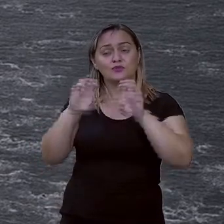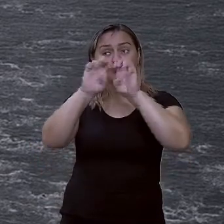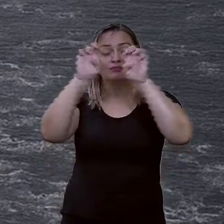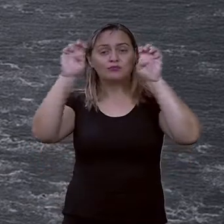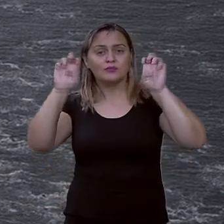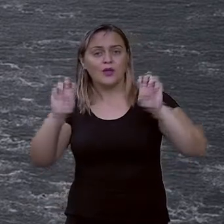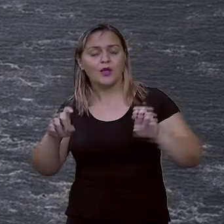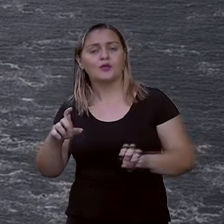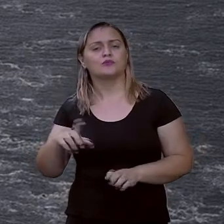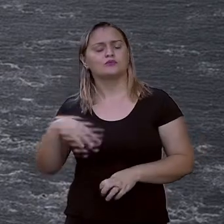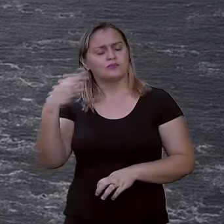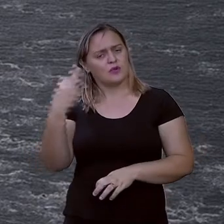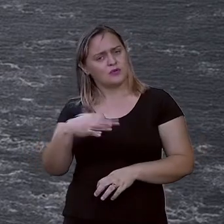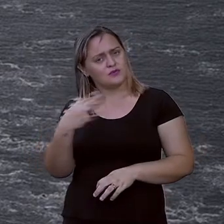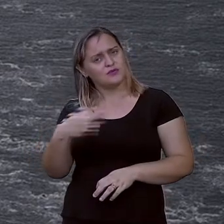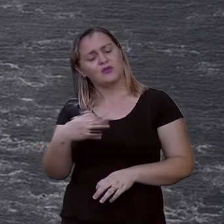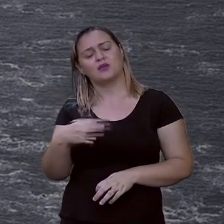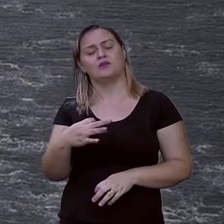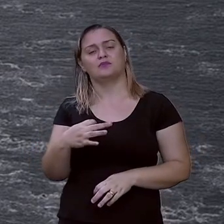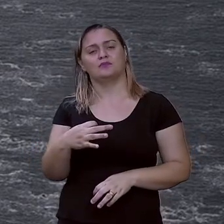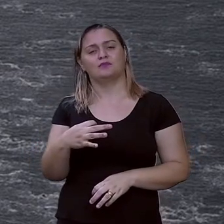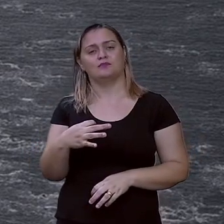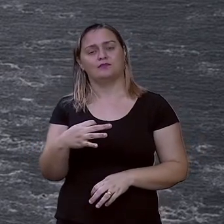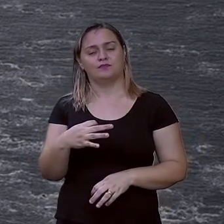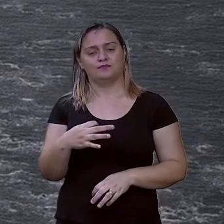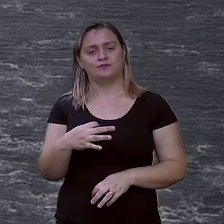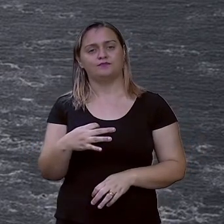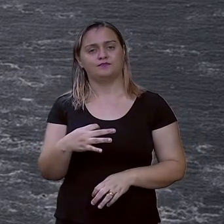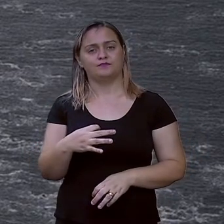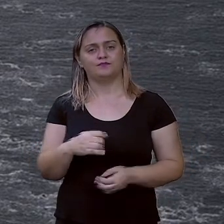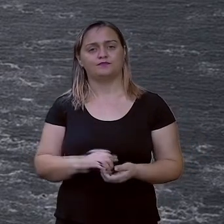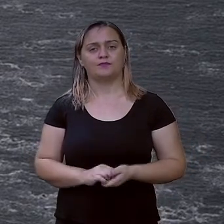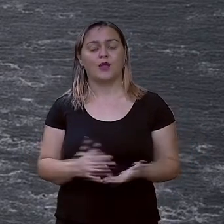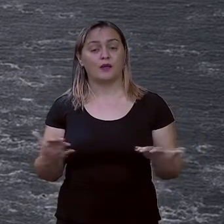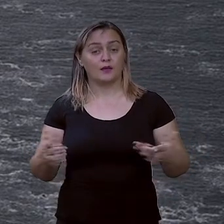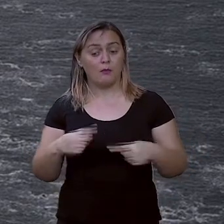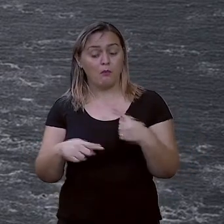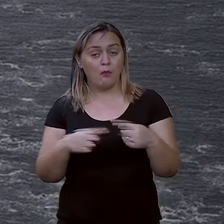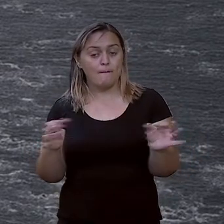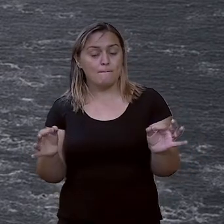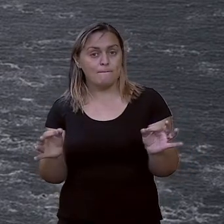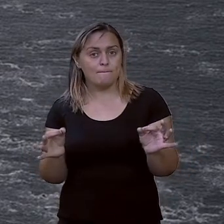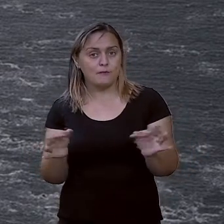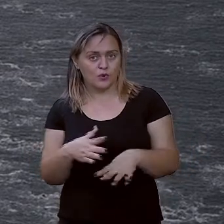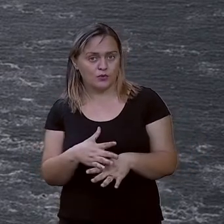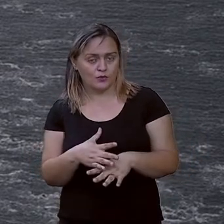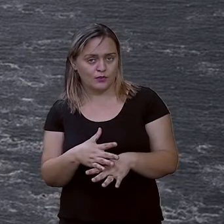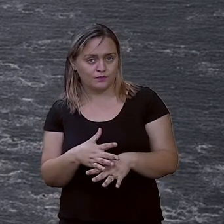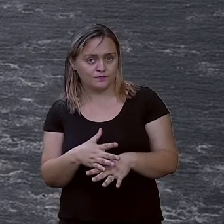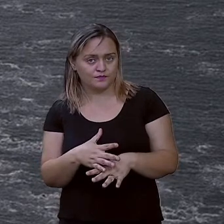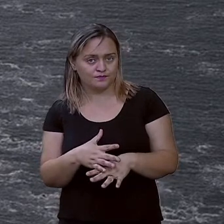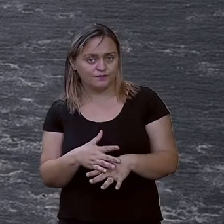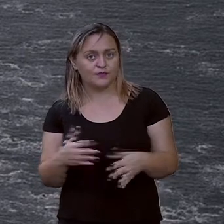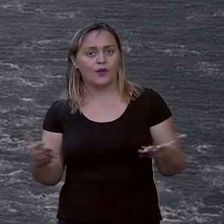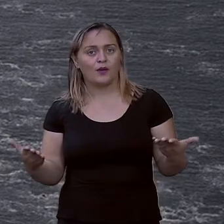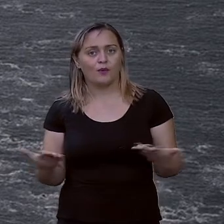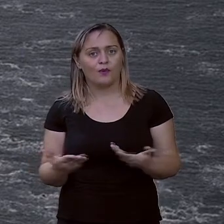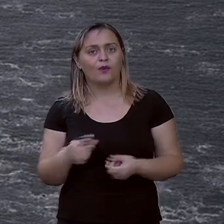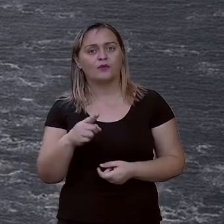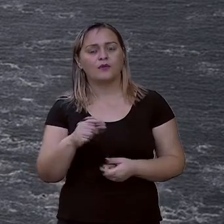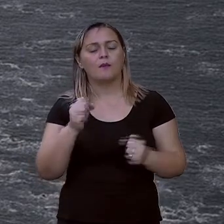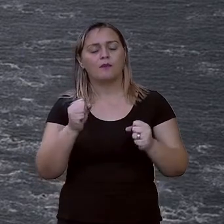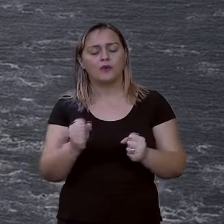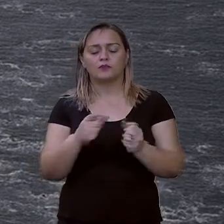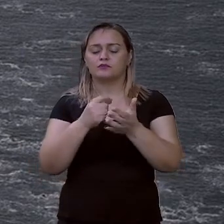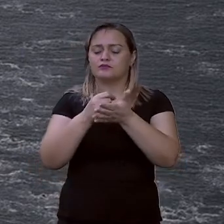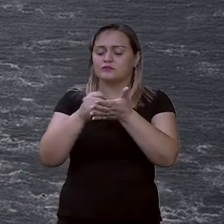introdução, desenvolvimento e a conclusão. E pronto. Agora, você pode reescrever o seu